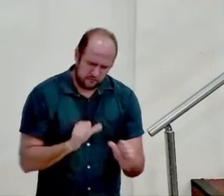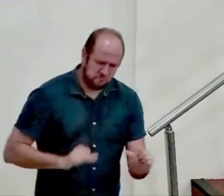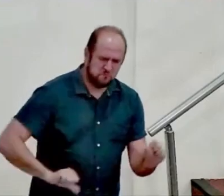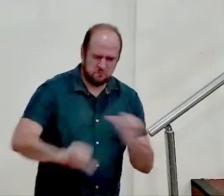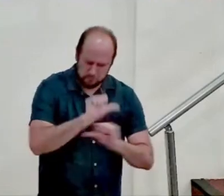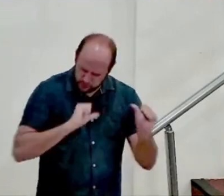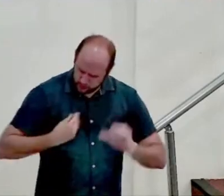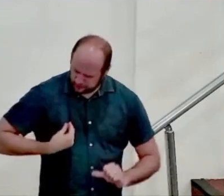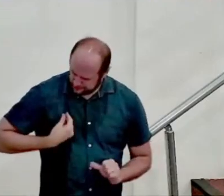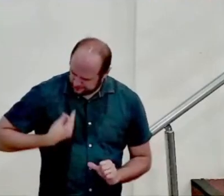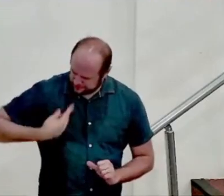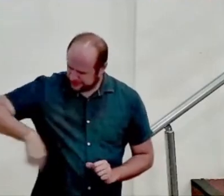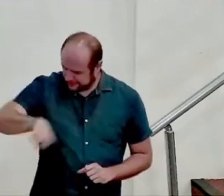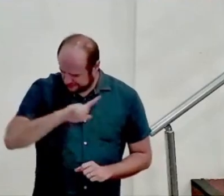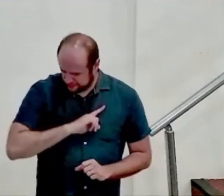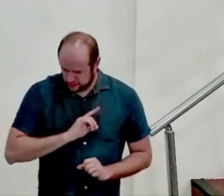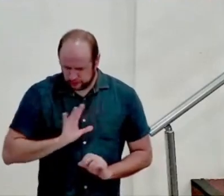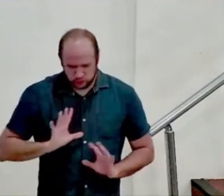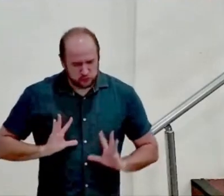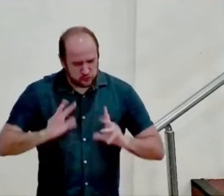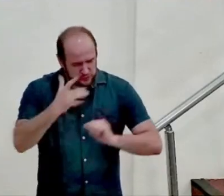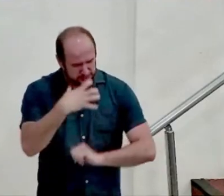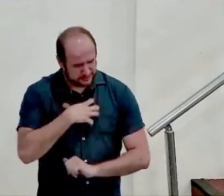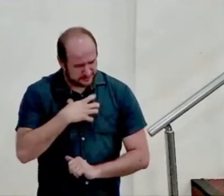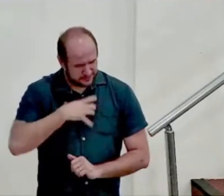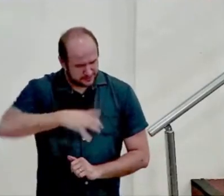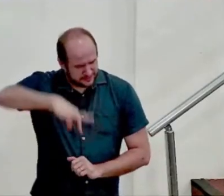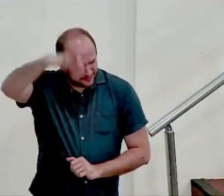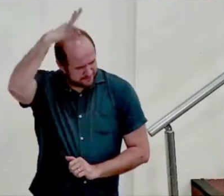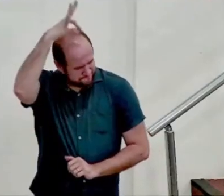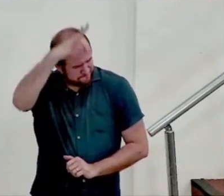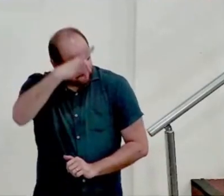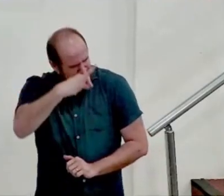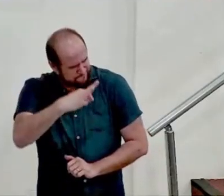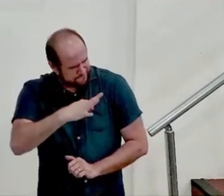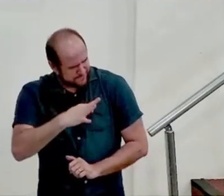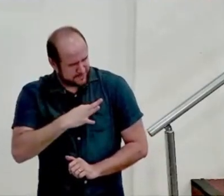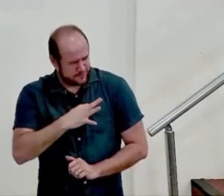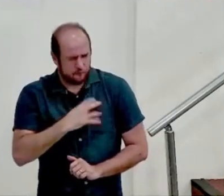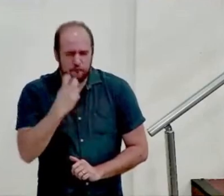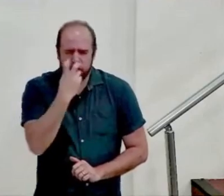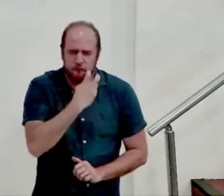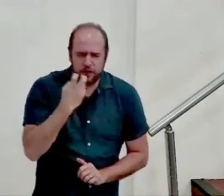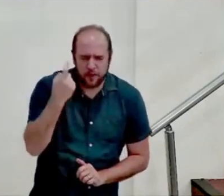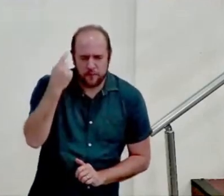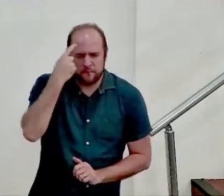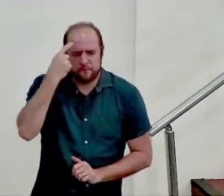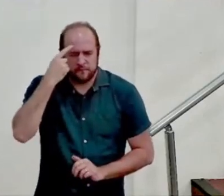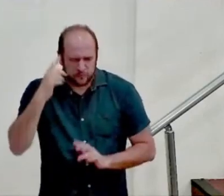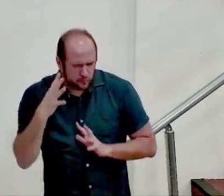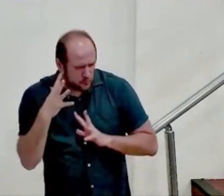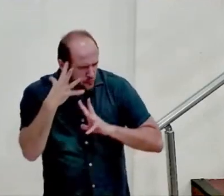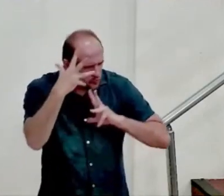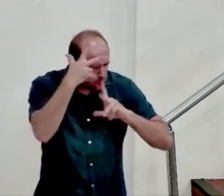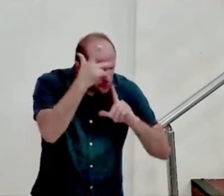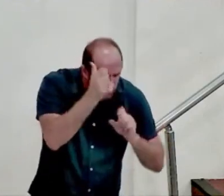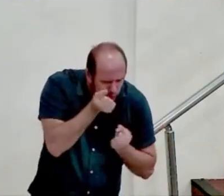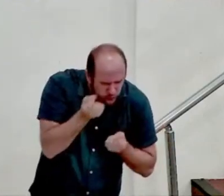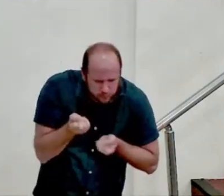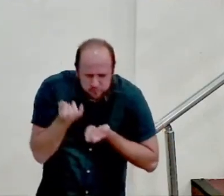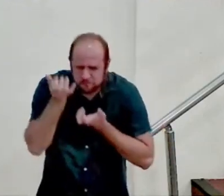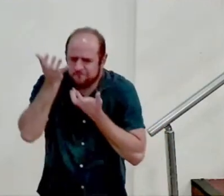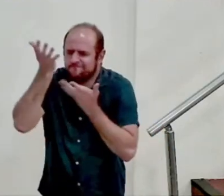a nossa vida. E que sejamos tocados pelo Espírito Santo. Que as palavras dos meus lábios, o meditar do meu coração, sejam